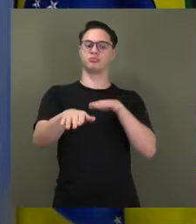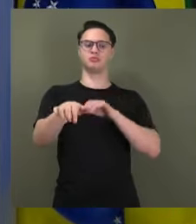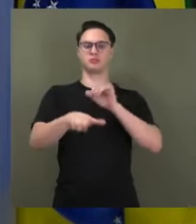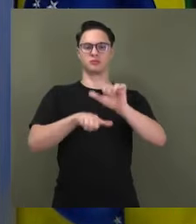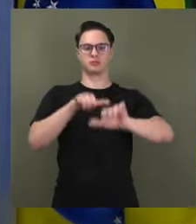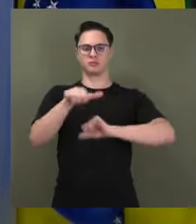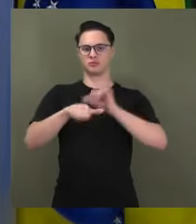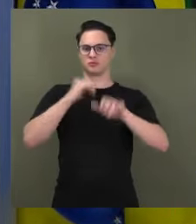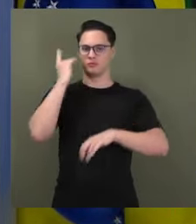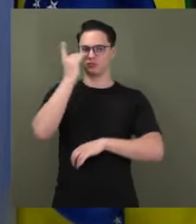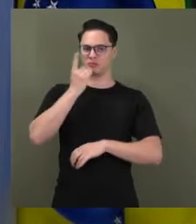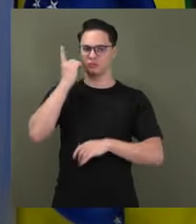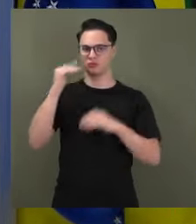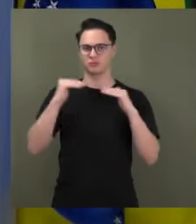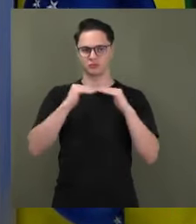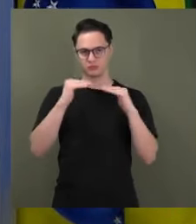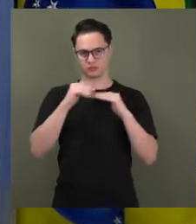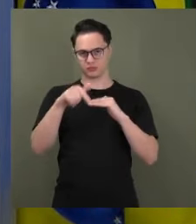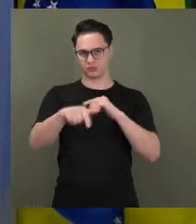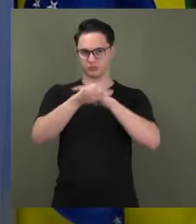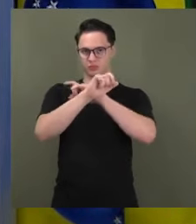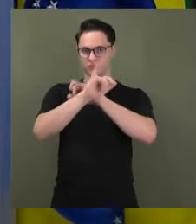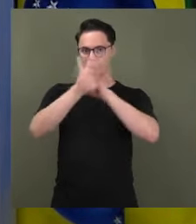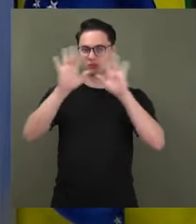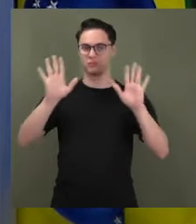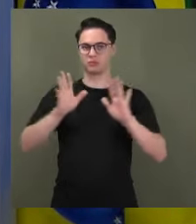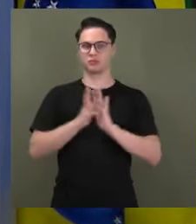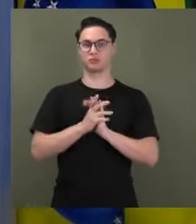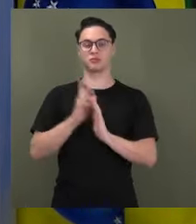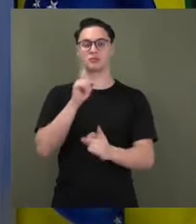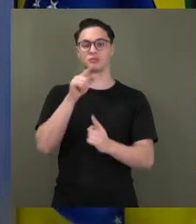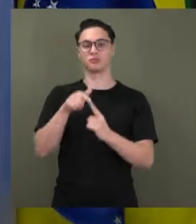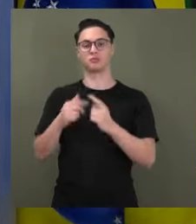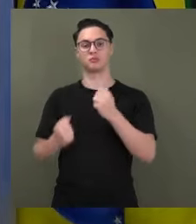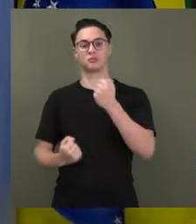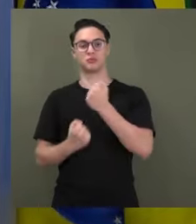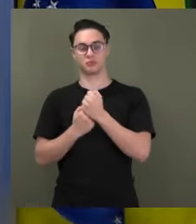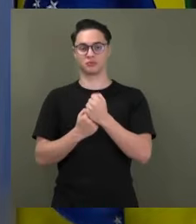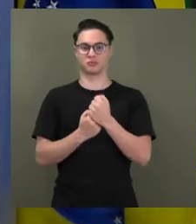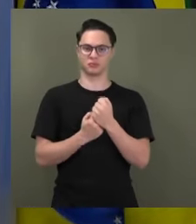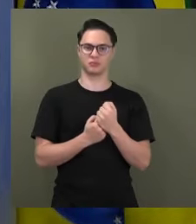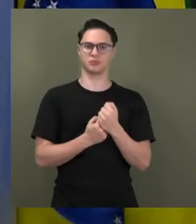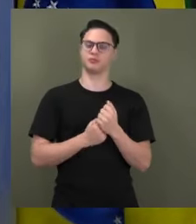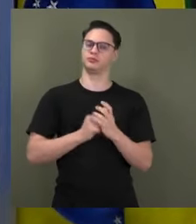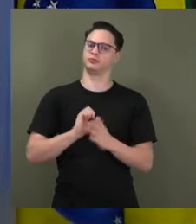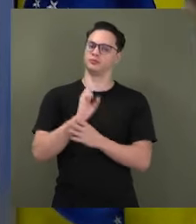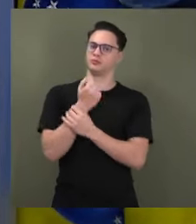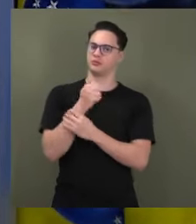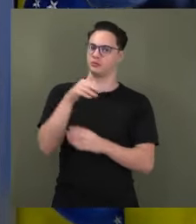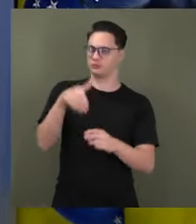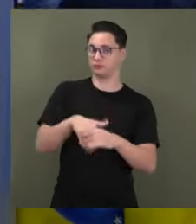eram a favor dessa medida de transparência para reforçar a segurança das eleições no Brasil